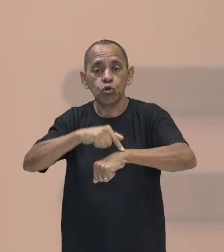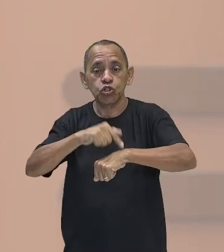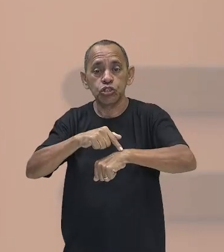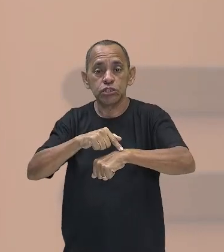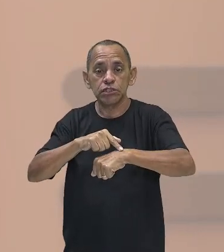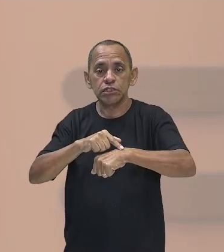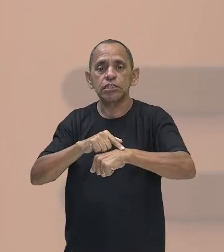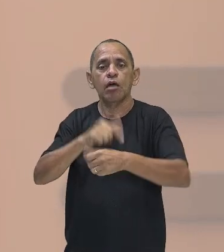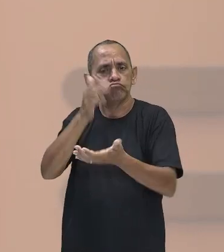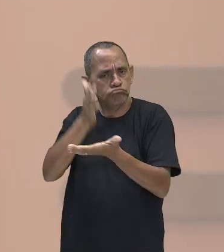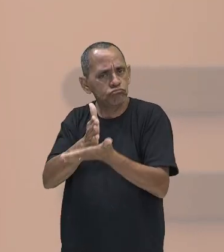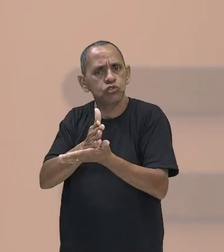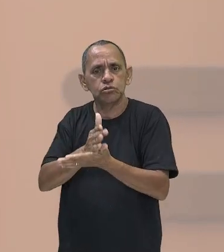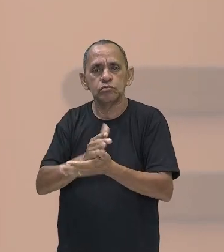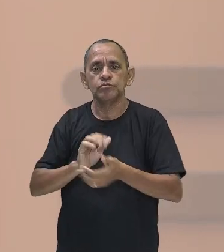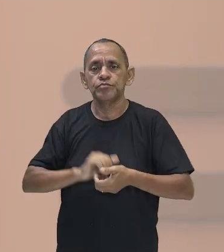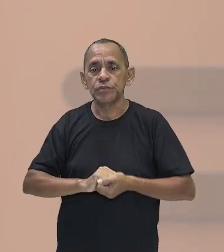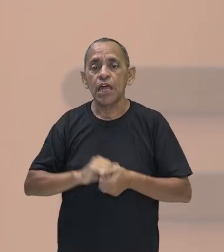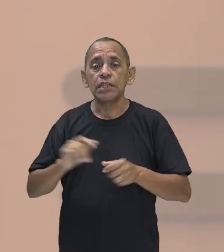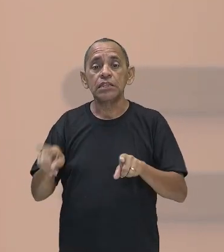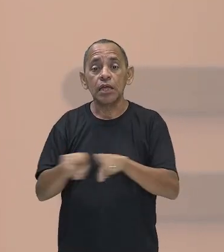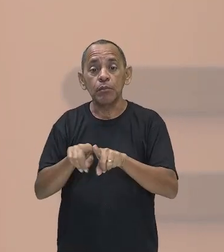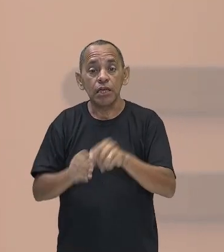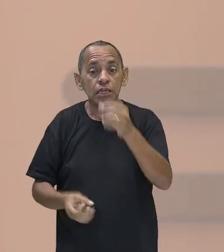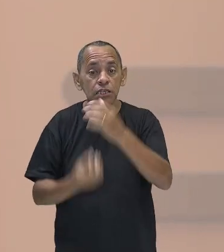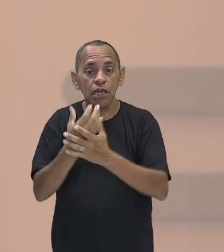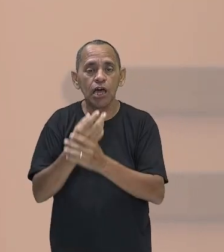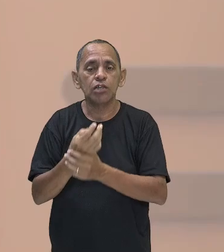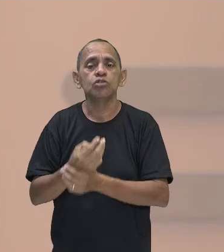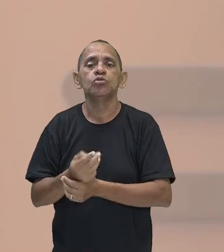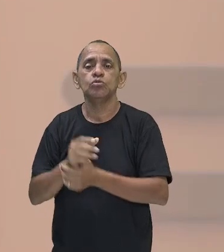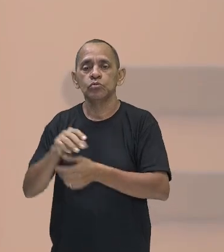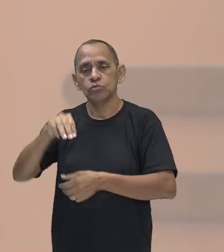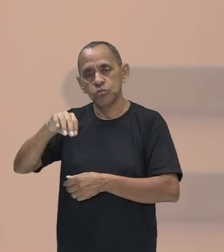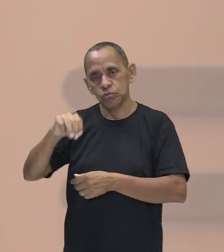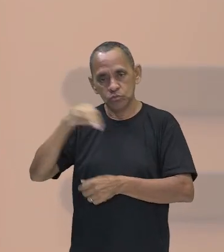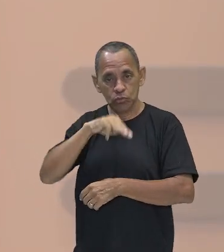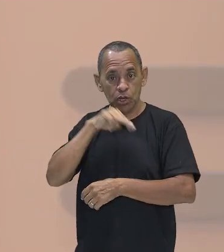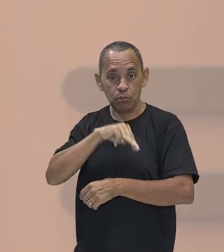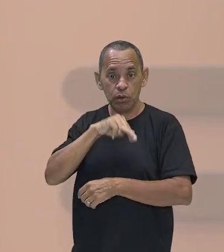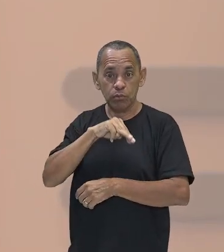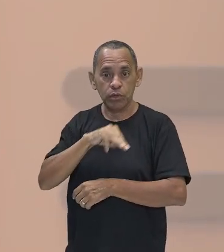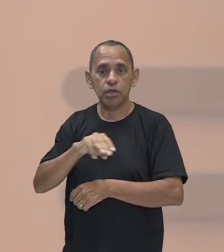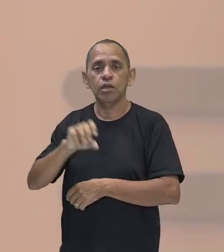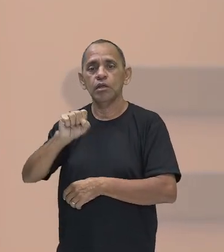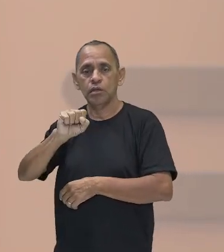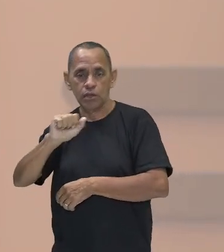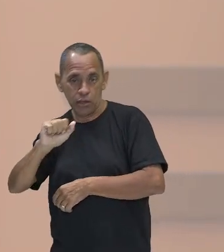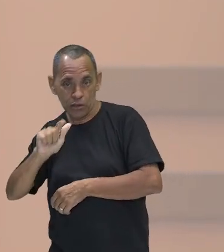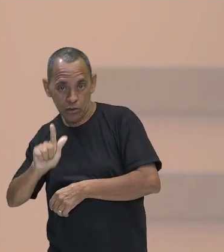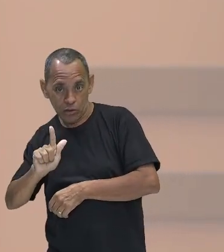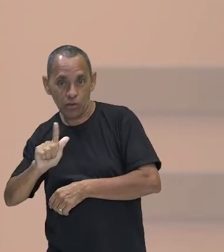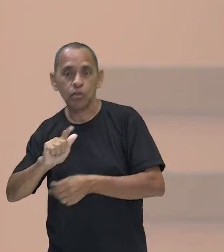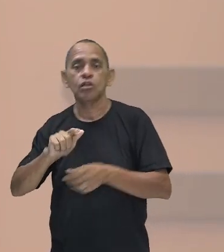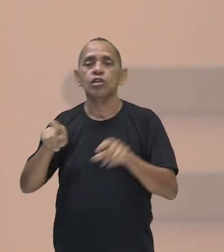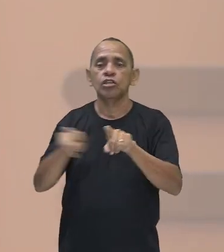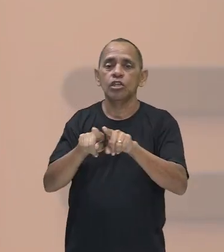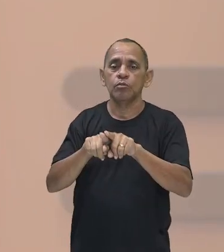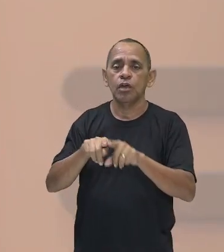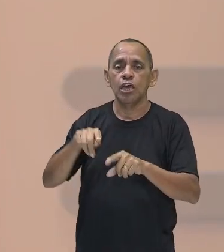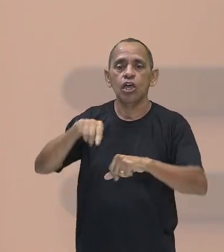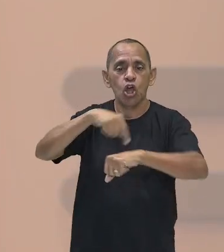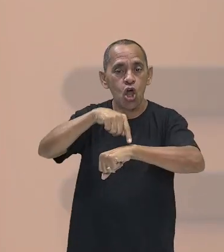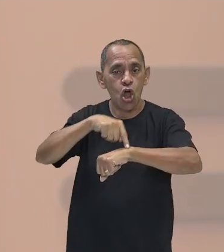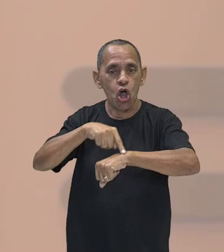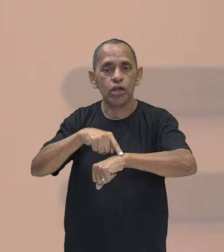mais dividido, surgindo a educa de minutos, segundos e horas. e também a famosa frase tempo